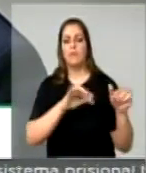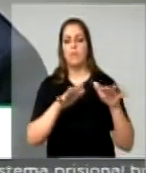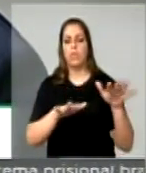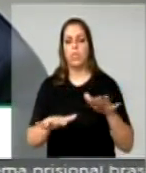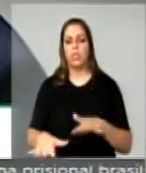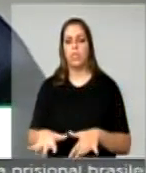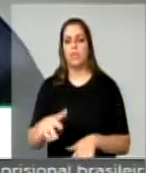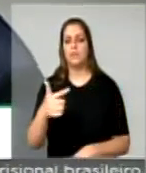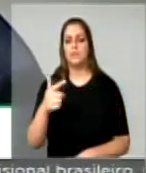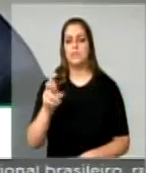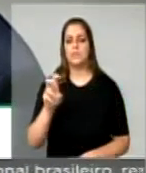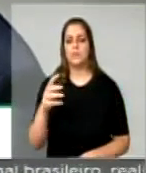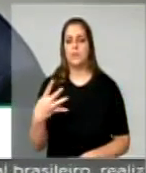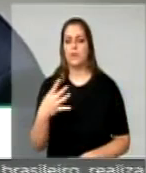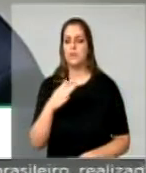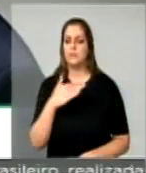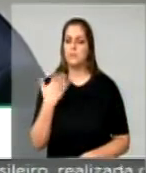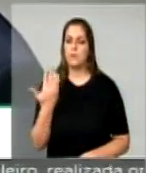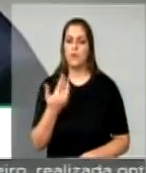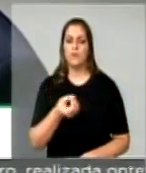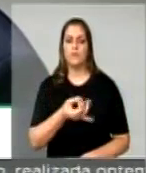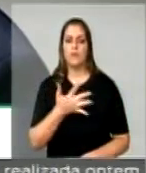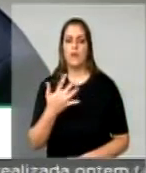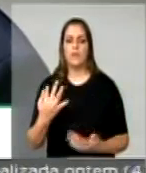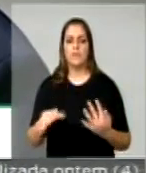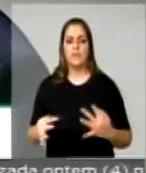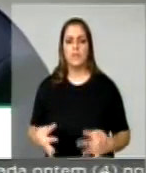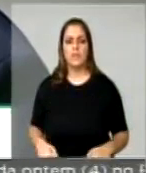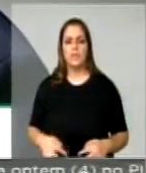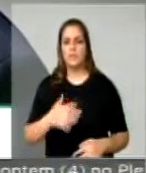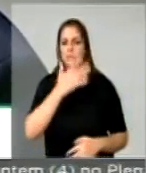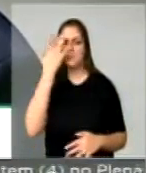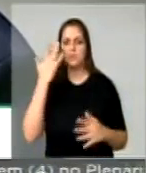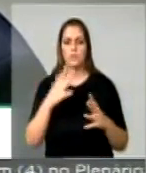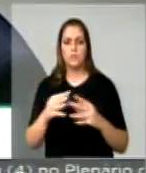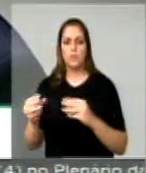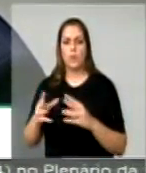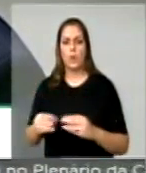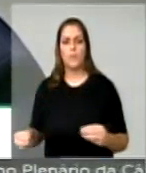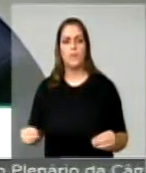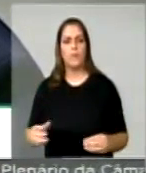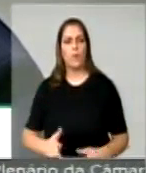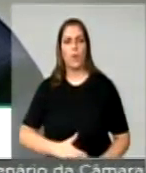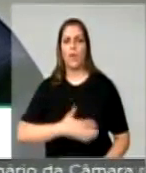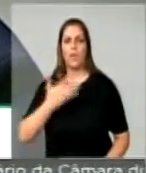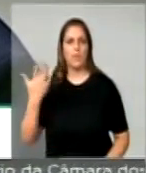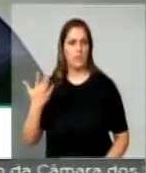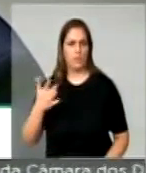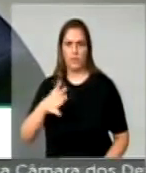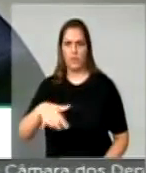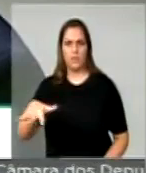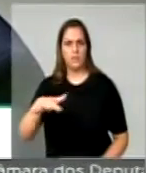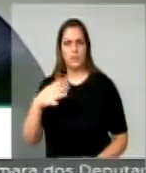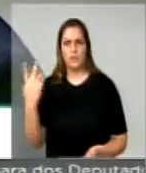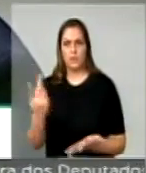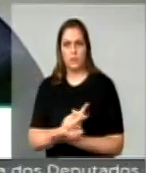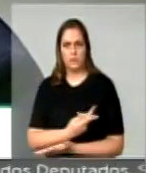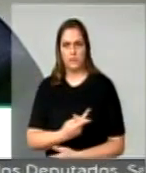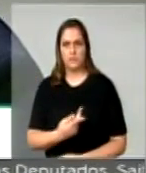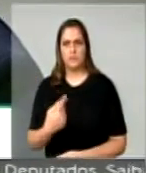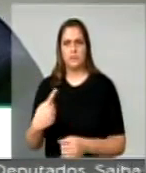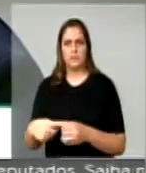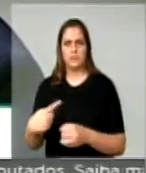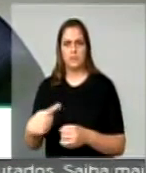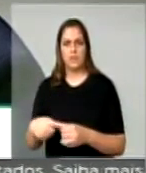400 pessoas feridas, 200 desaparecidas. uma verdadeira tragédia naquela cidade